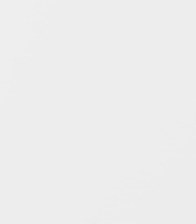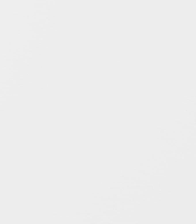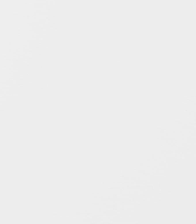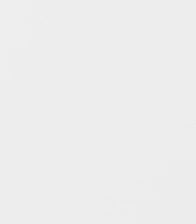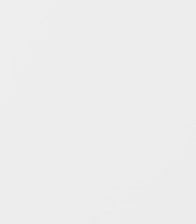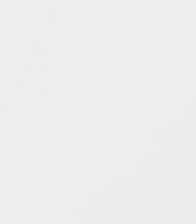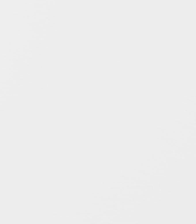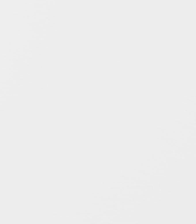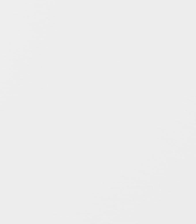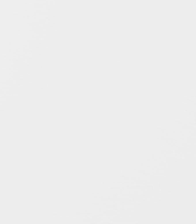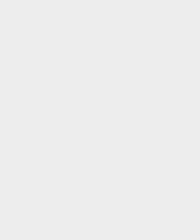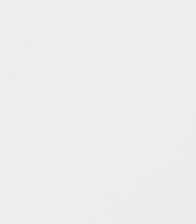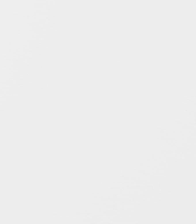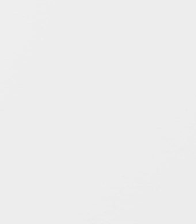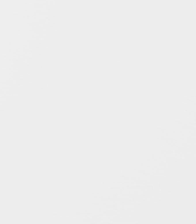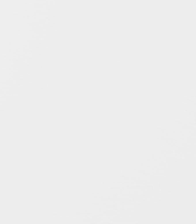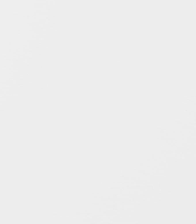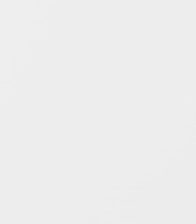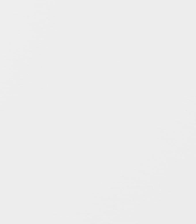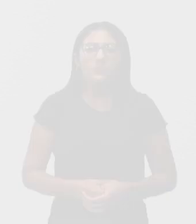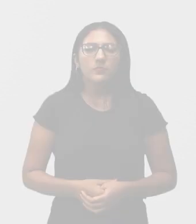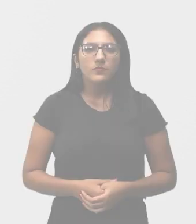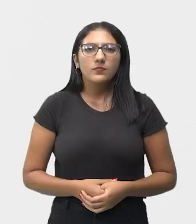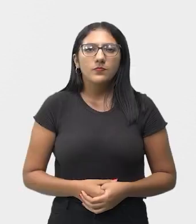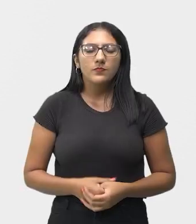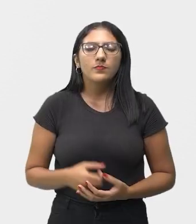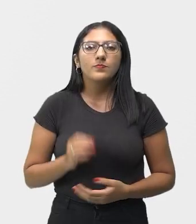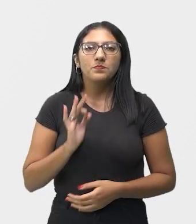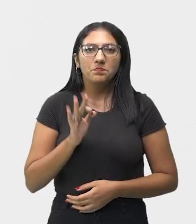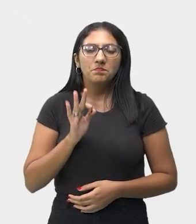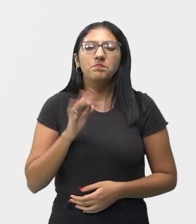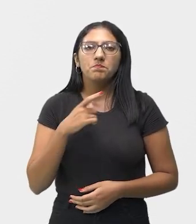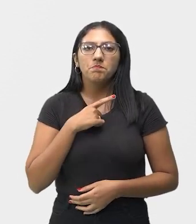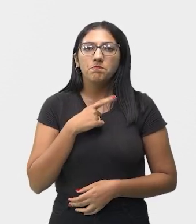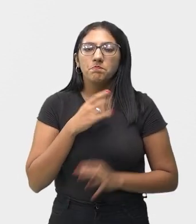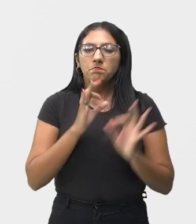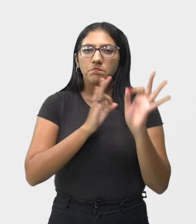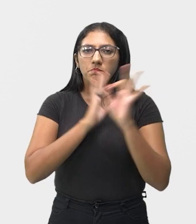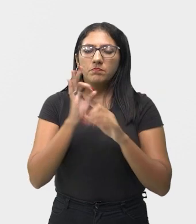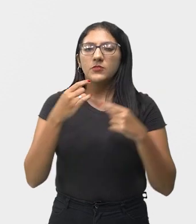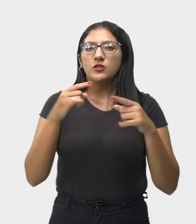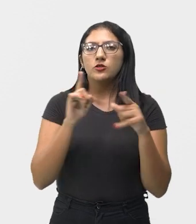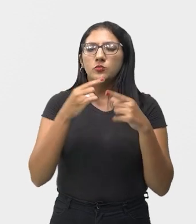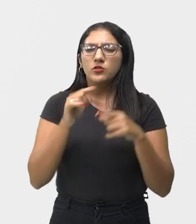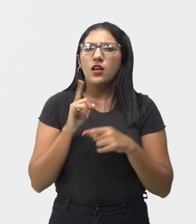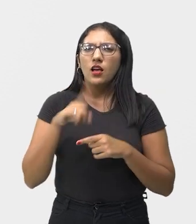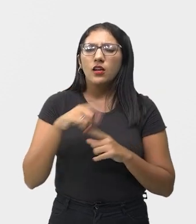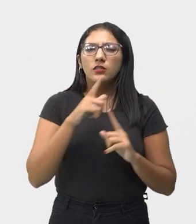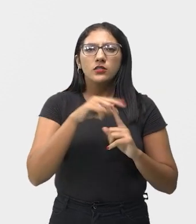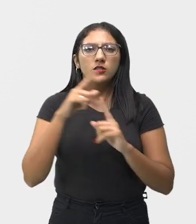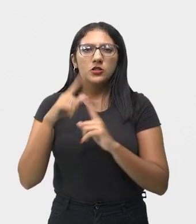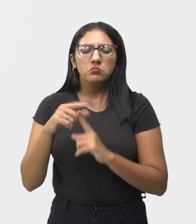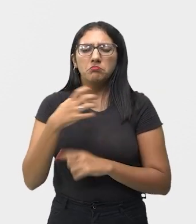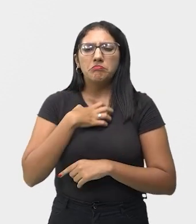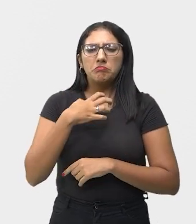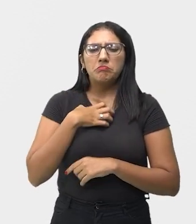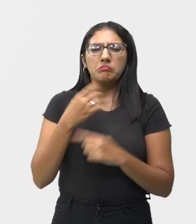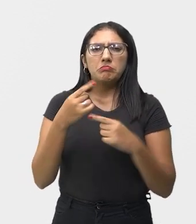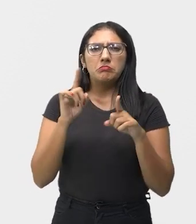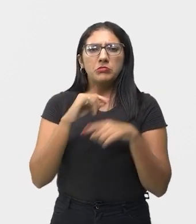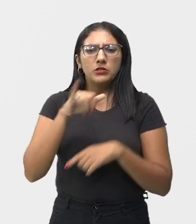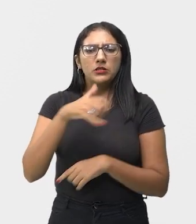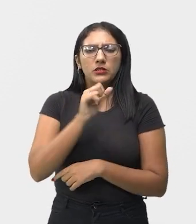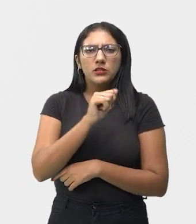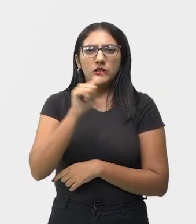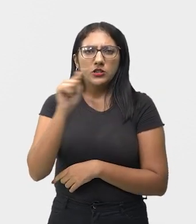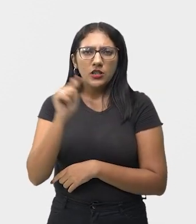Legenda Adriana Muito bem. Então, essa música, ela também pode ser apenas